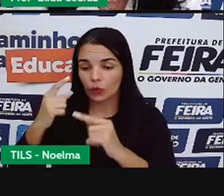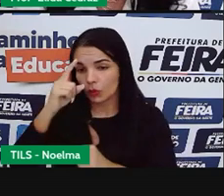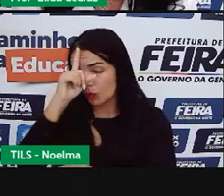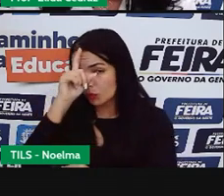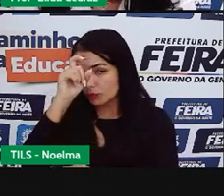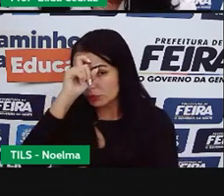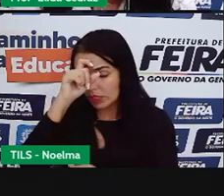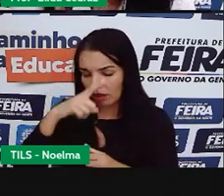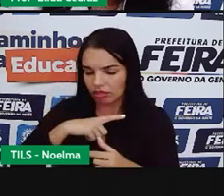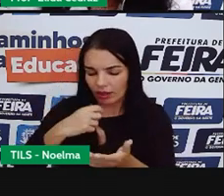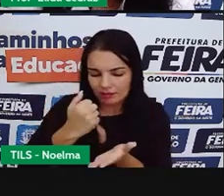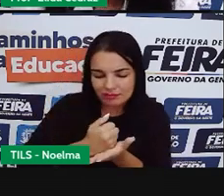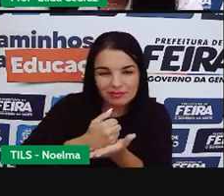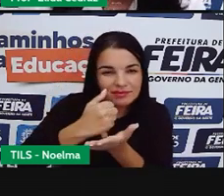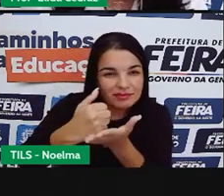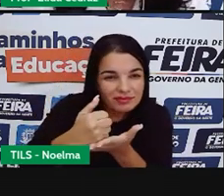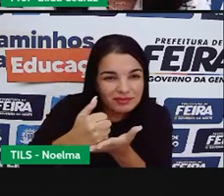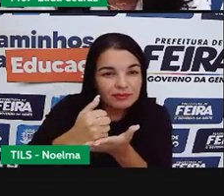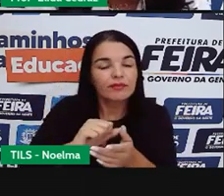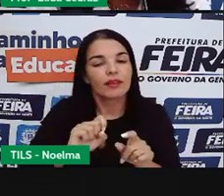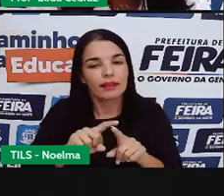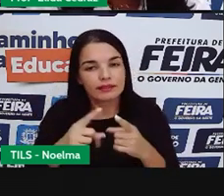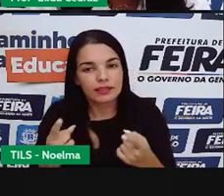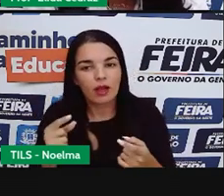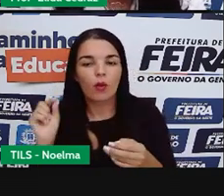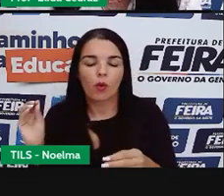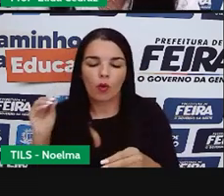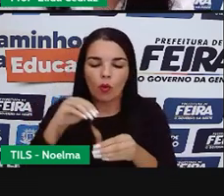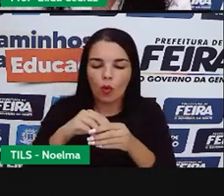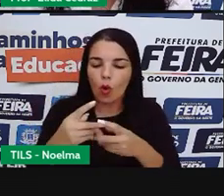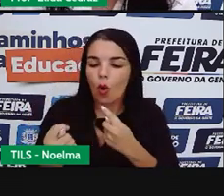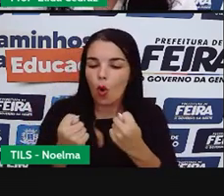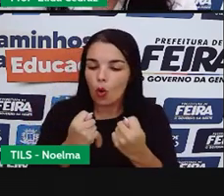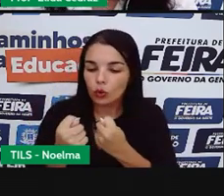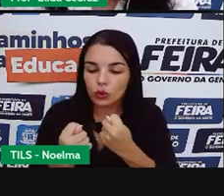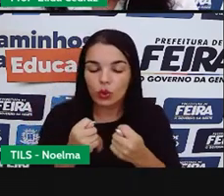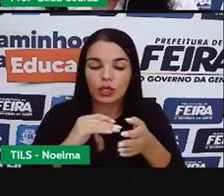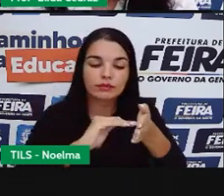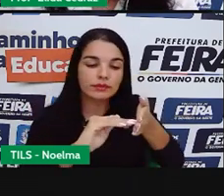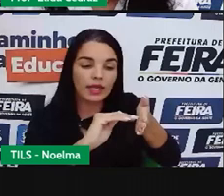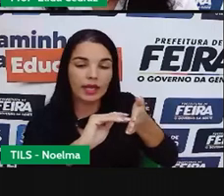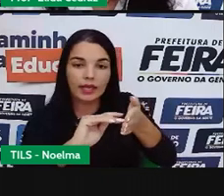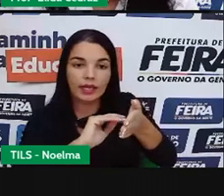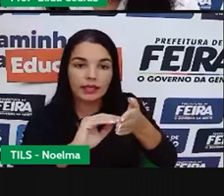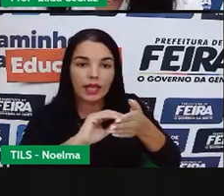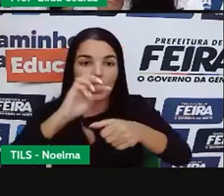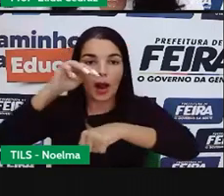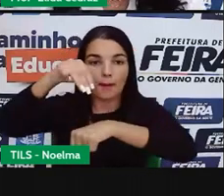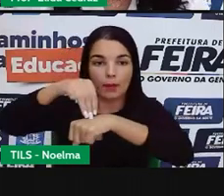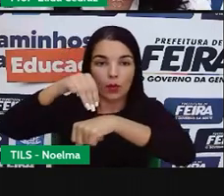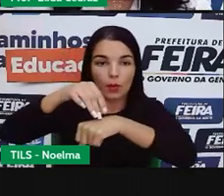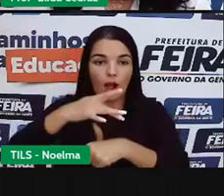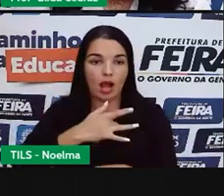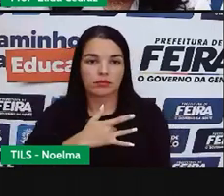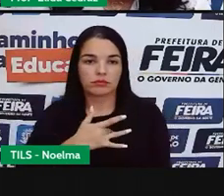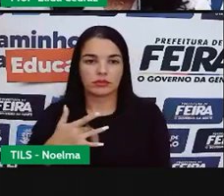receita. Pois, tudo aquilo é controlado pela Secretaria Municipal de Saúde.